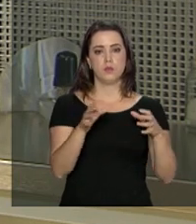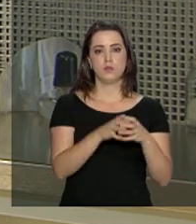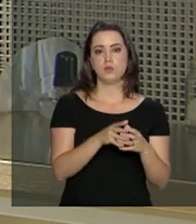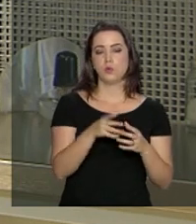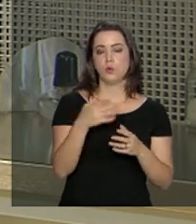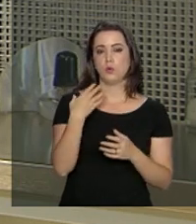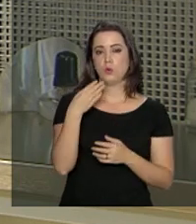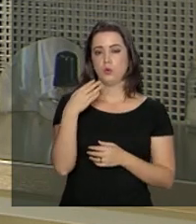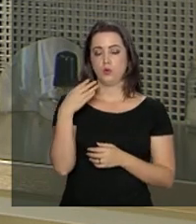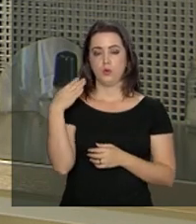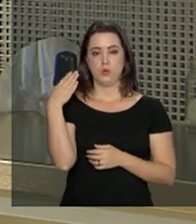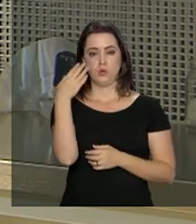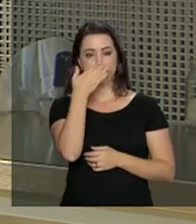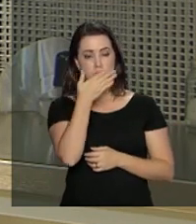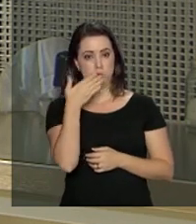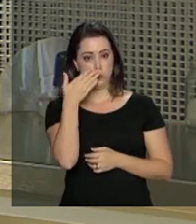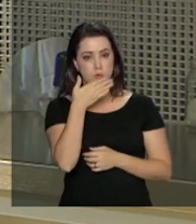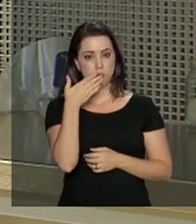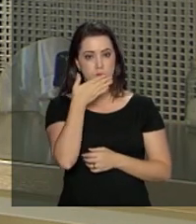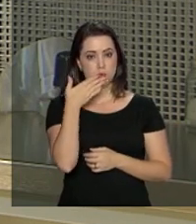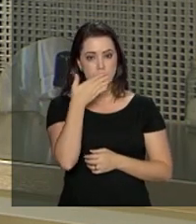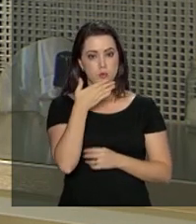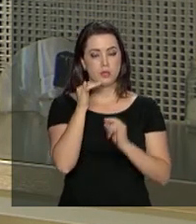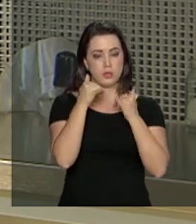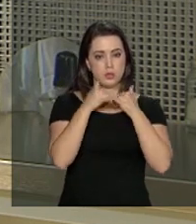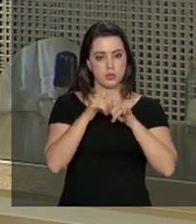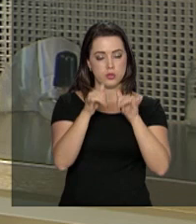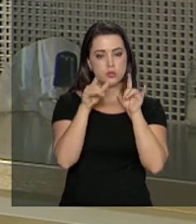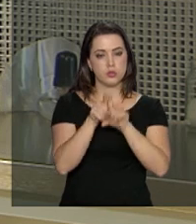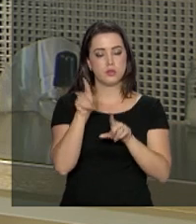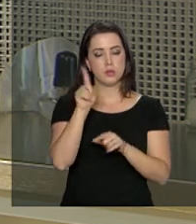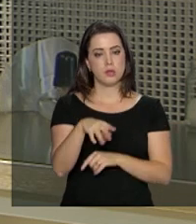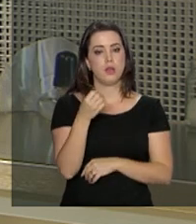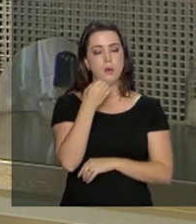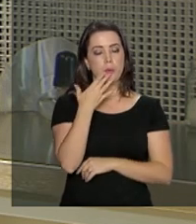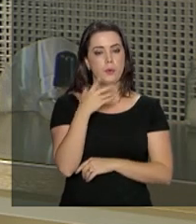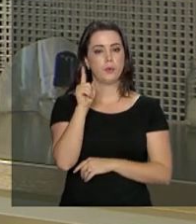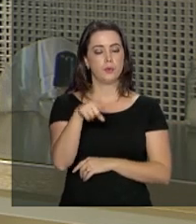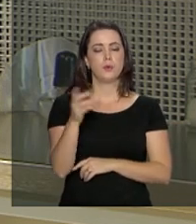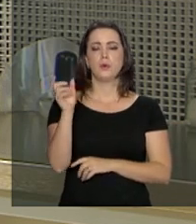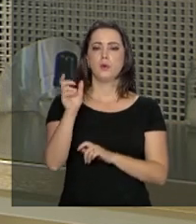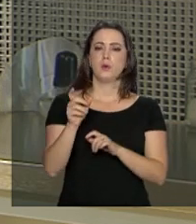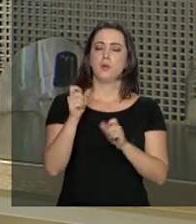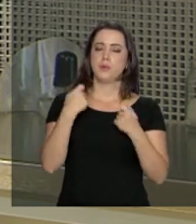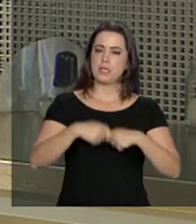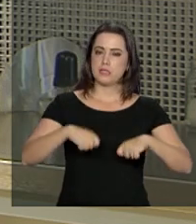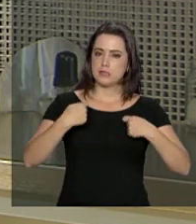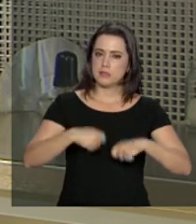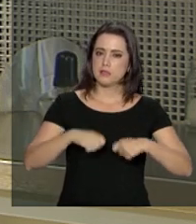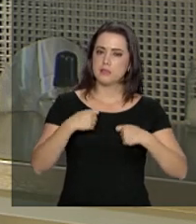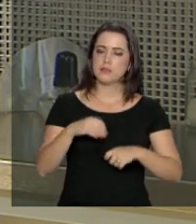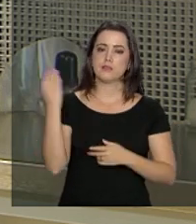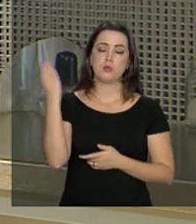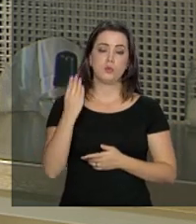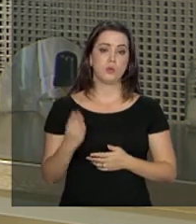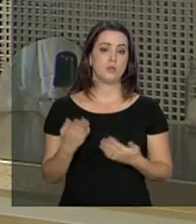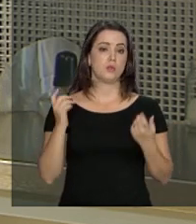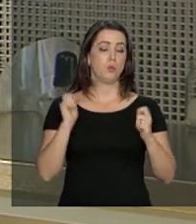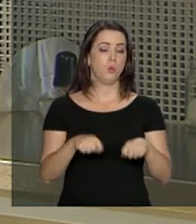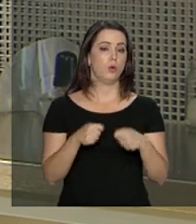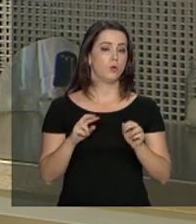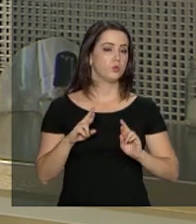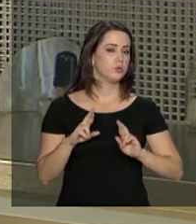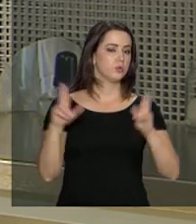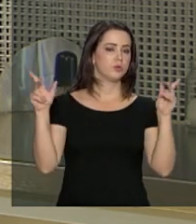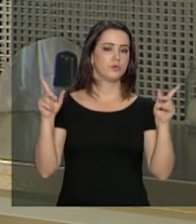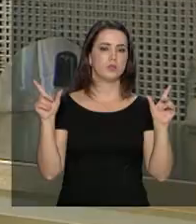sucroenergético. Então, é um produto interessante, um produto que o mercado quer, é um produto que pode fazer